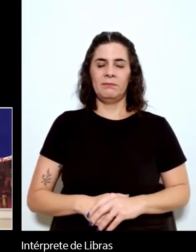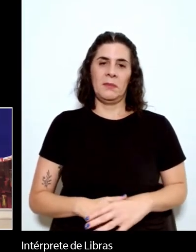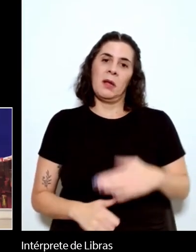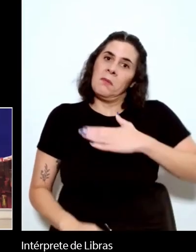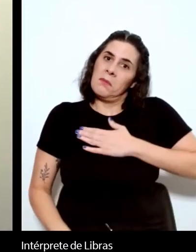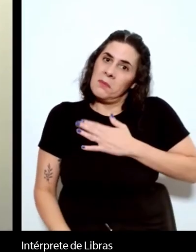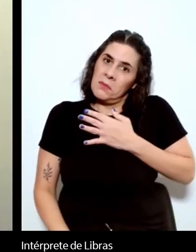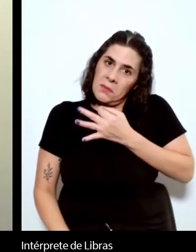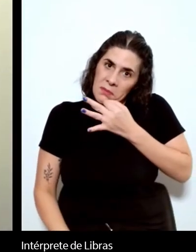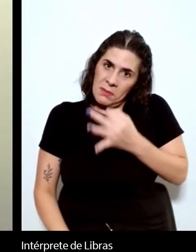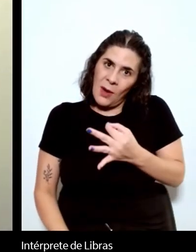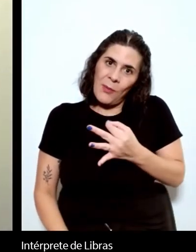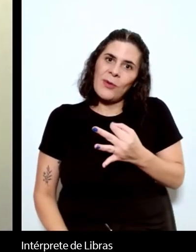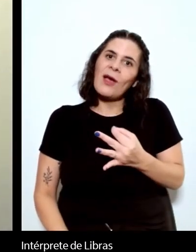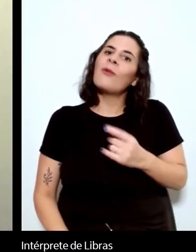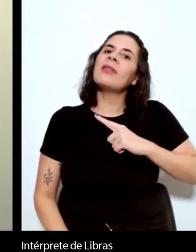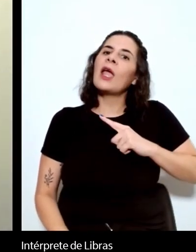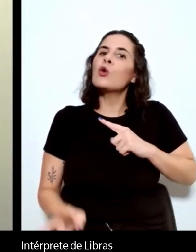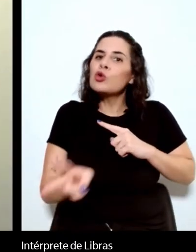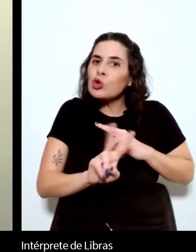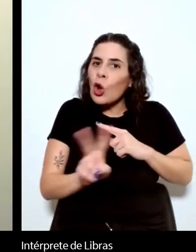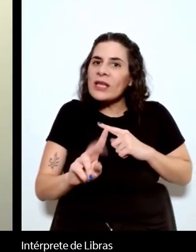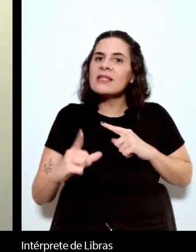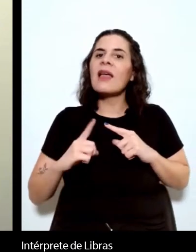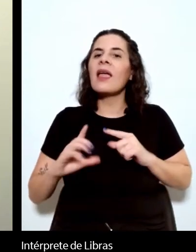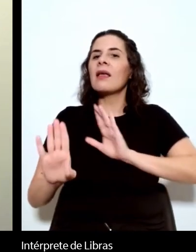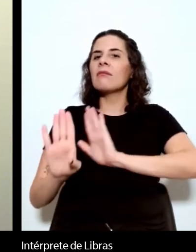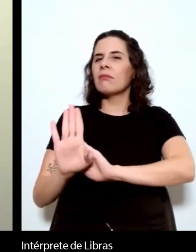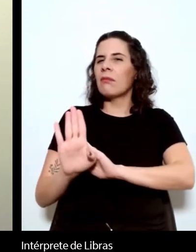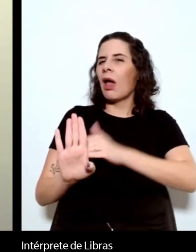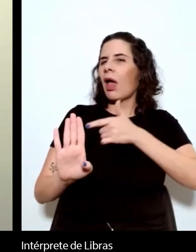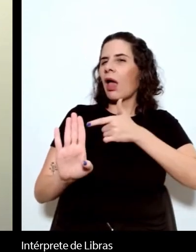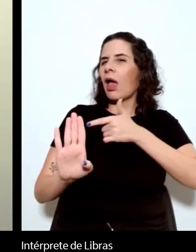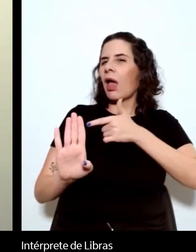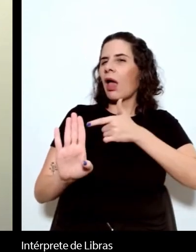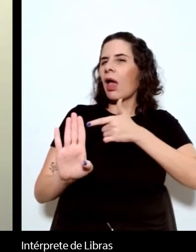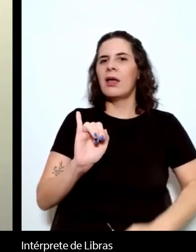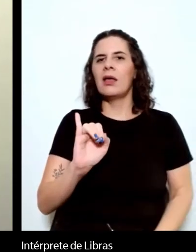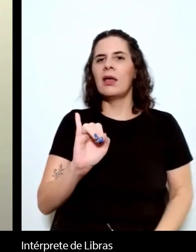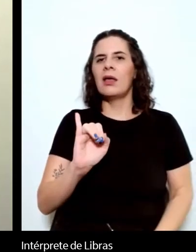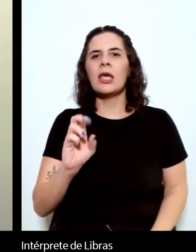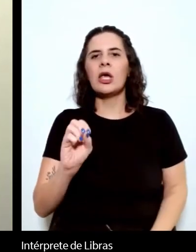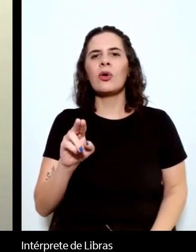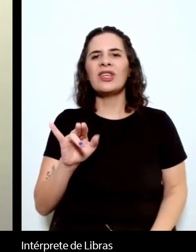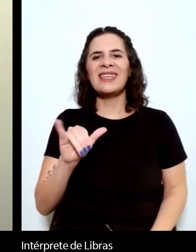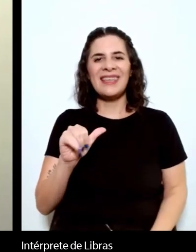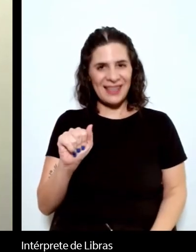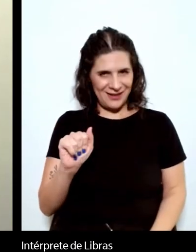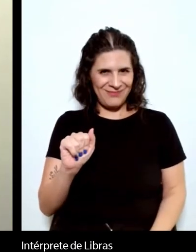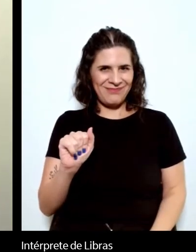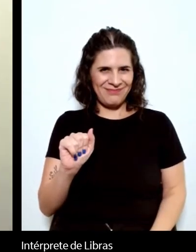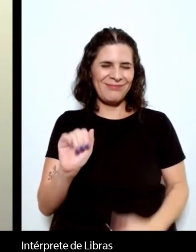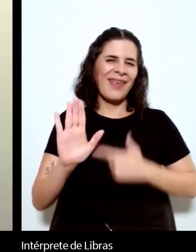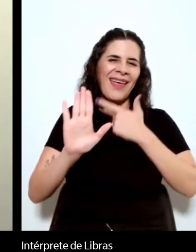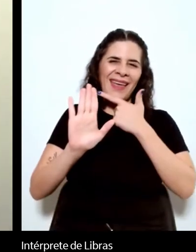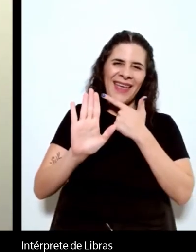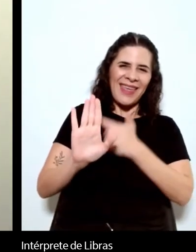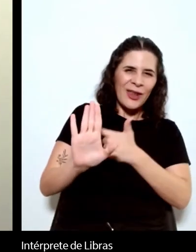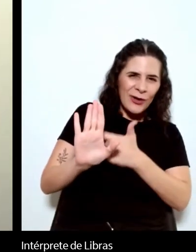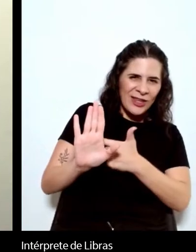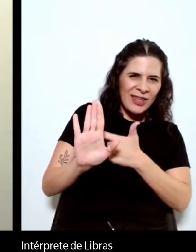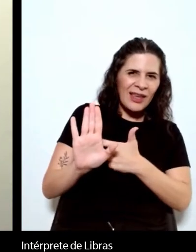é a ironia eu acho que o ponto em comum é a ironia ironia de